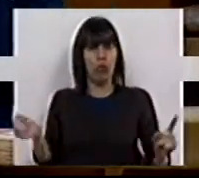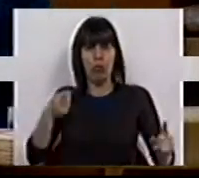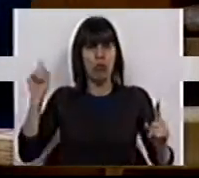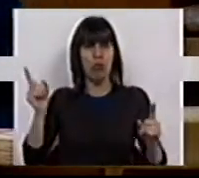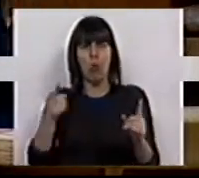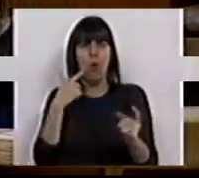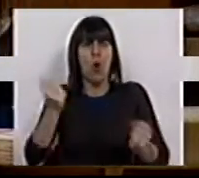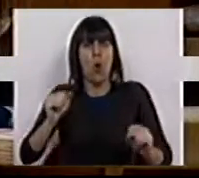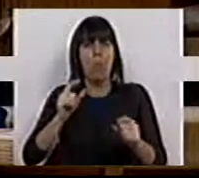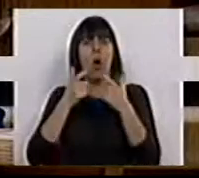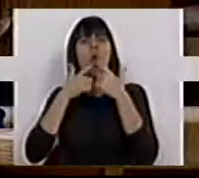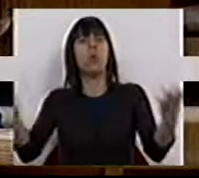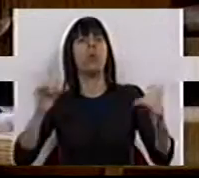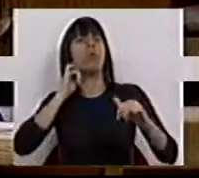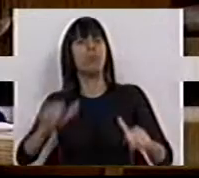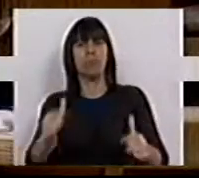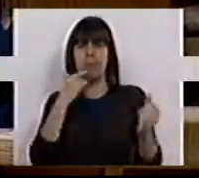Não pode valer tudo.